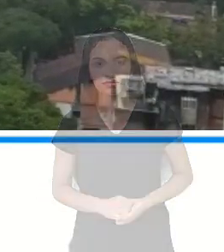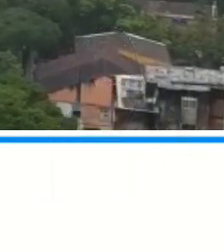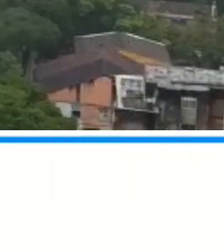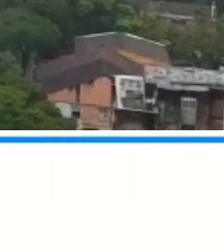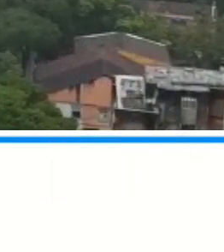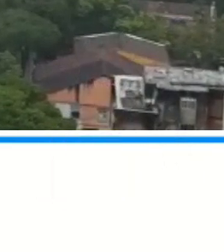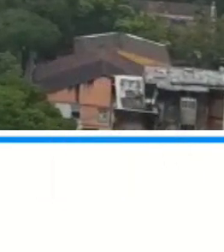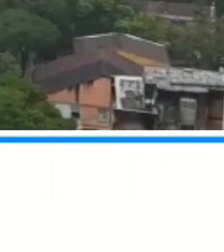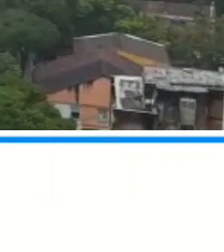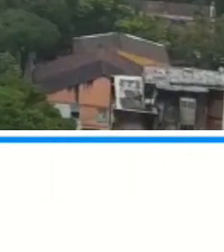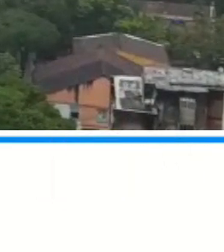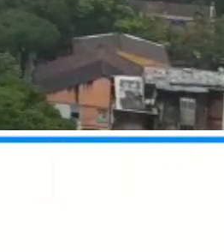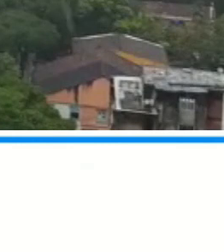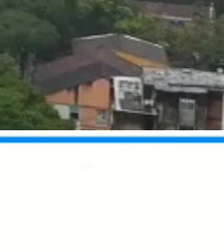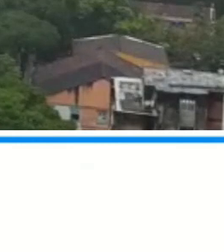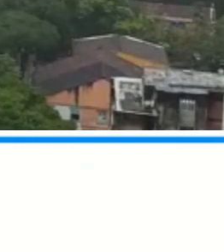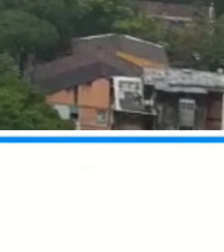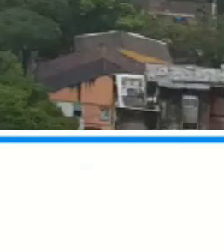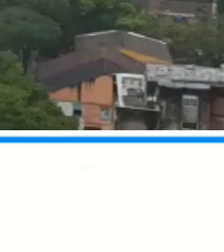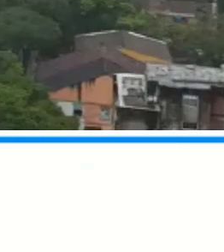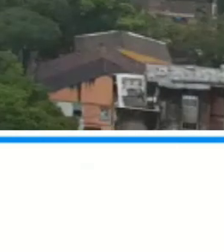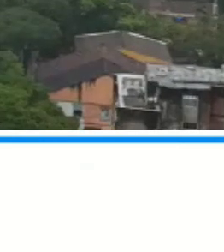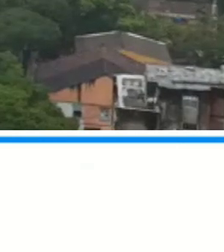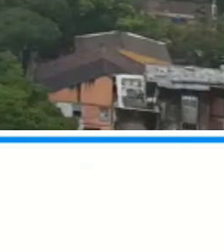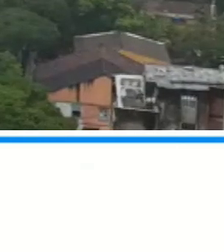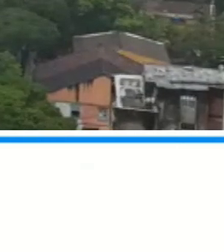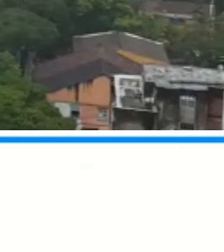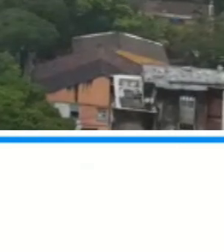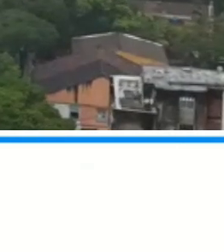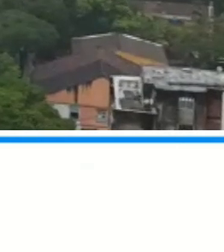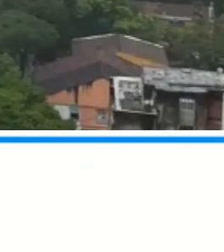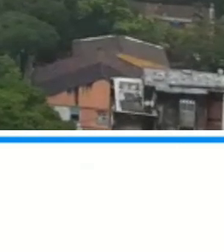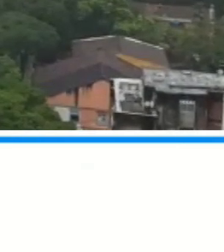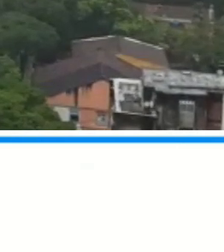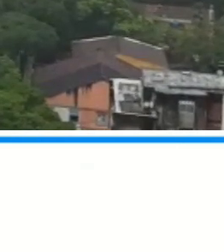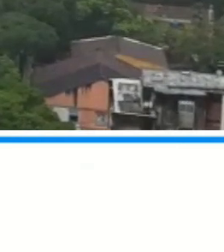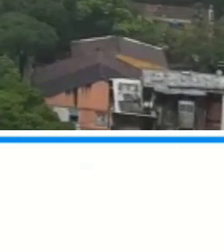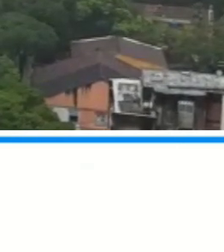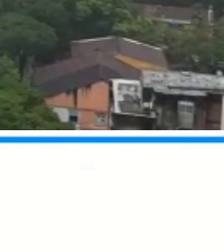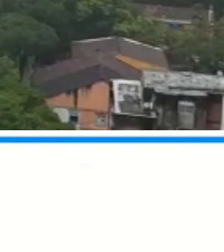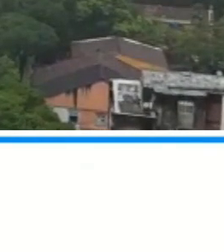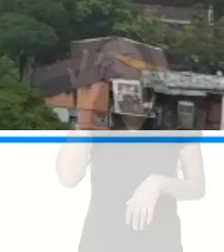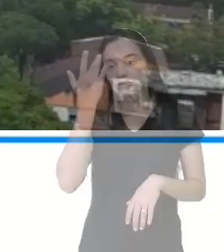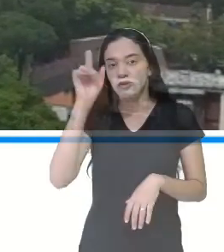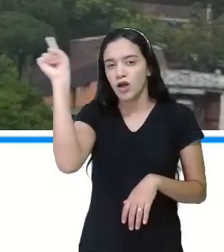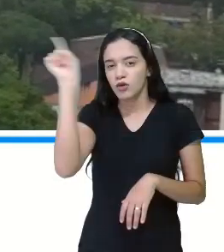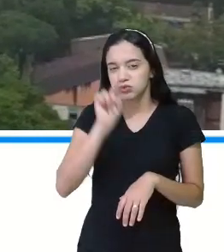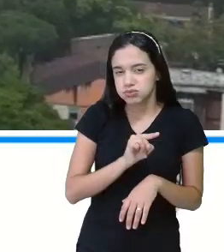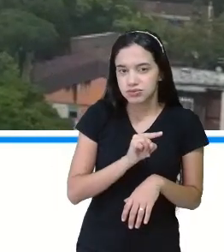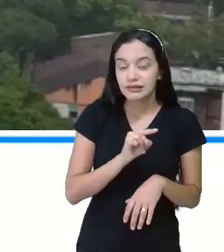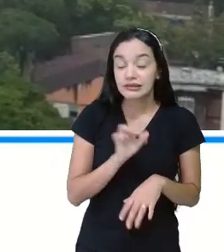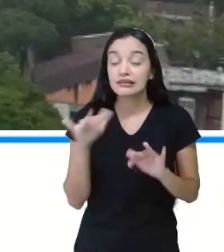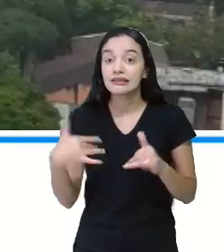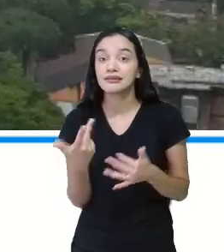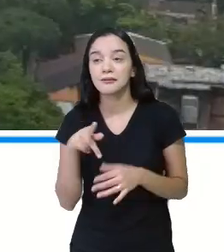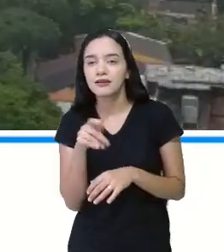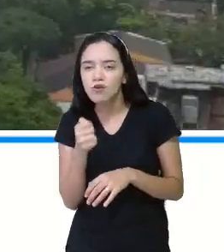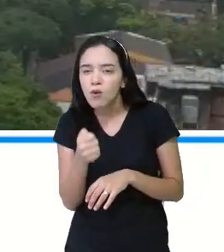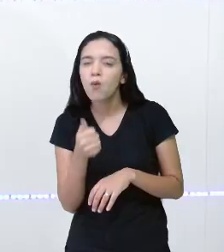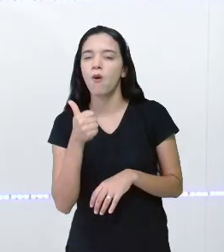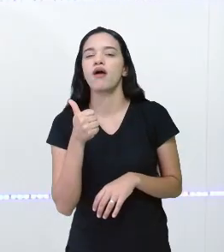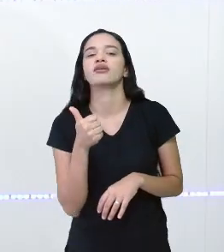Acho que é o trovão, professora Mauricéia. Eita, professora Esté, quase